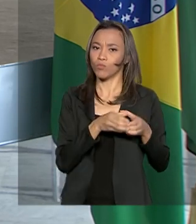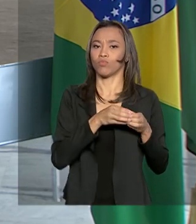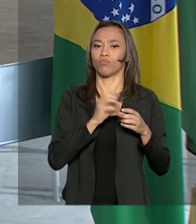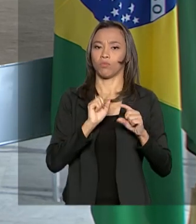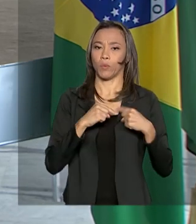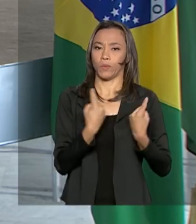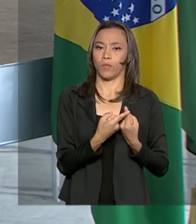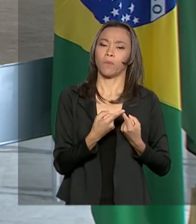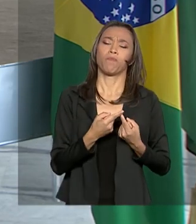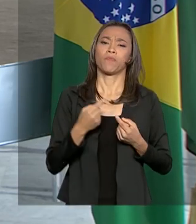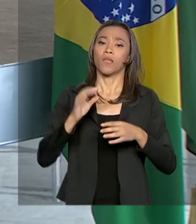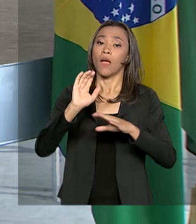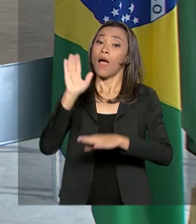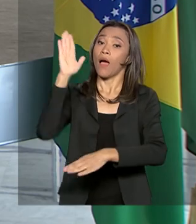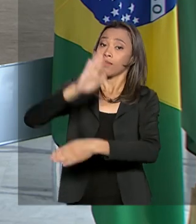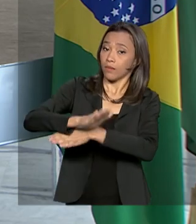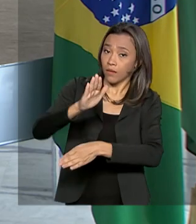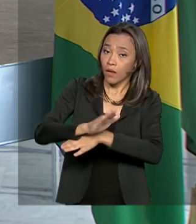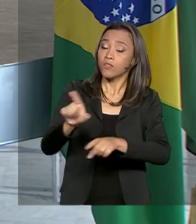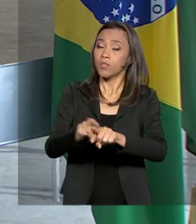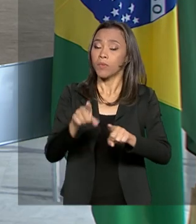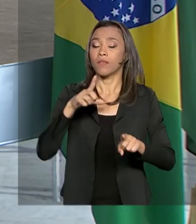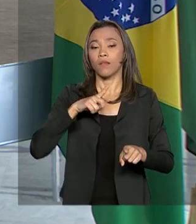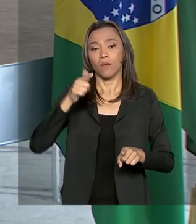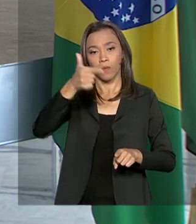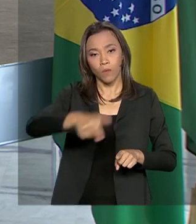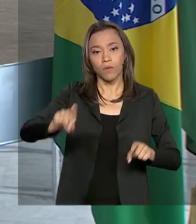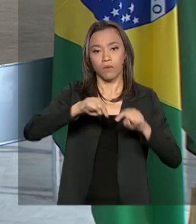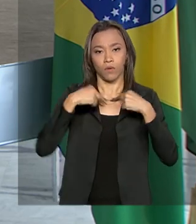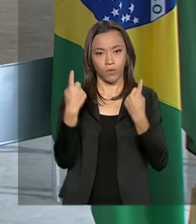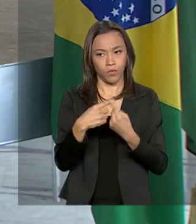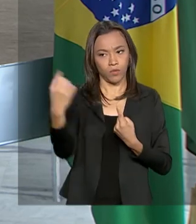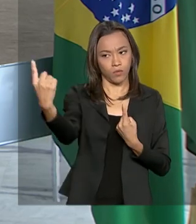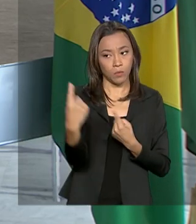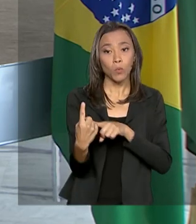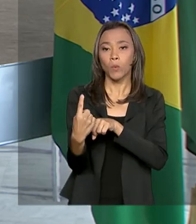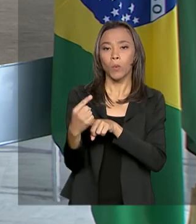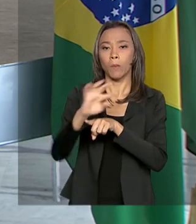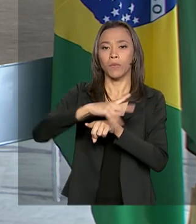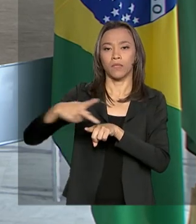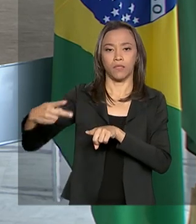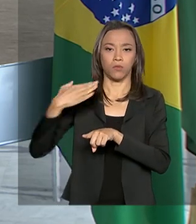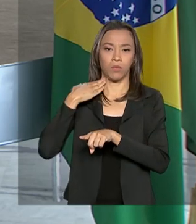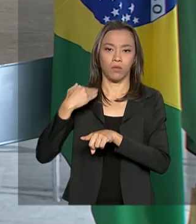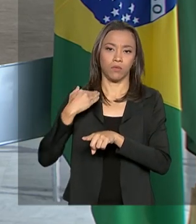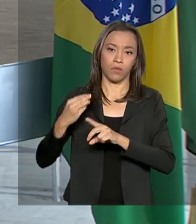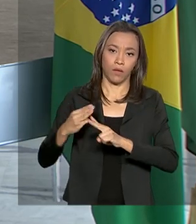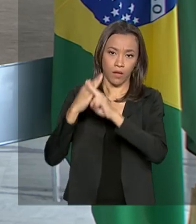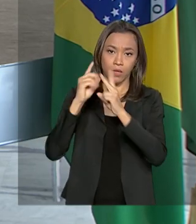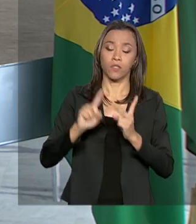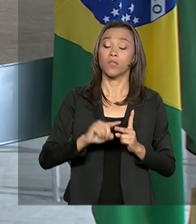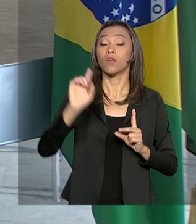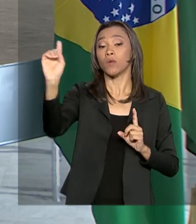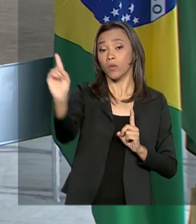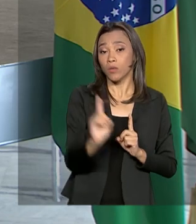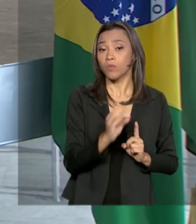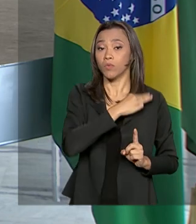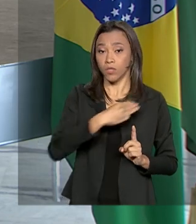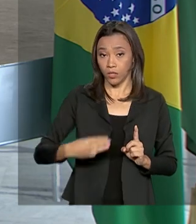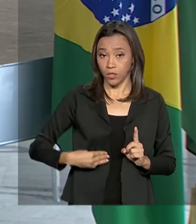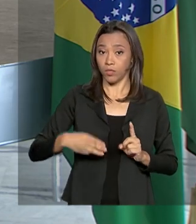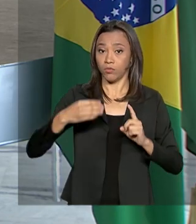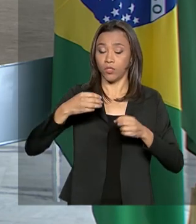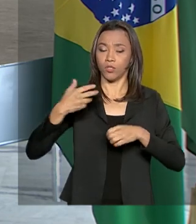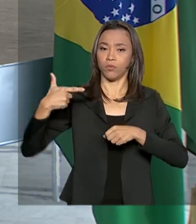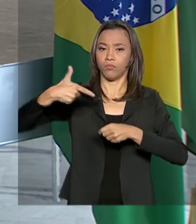Mais tarde, ainda aqui no Palácio do Planalto, o presidente Jair Bolsonaro recebe o presidente da Caixa, o ministro de Minas e Energia, Bento Albuquerque, e por